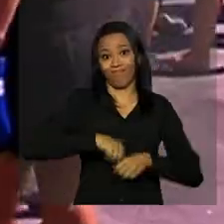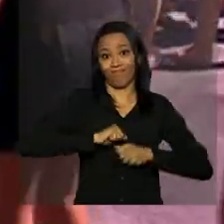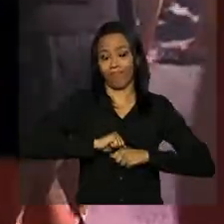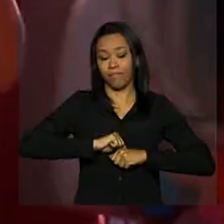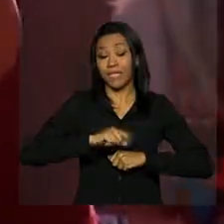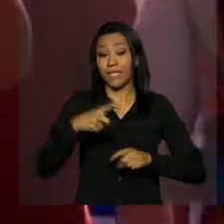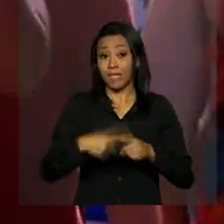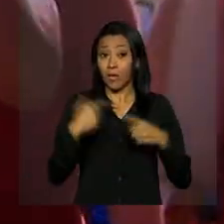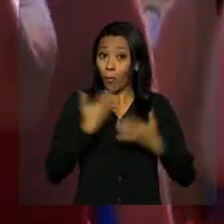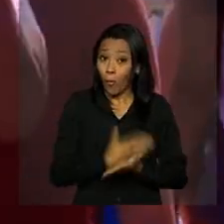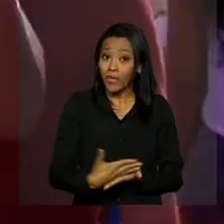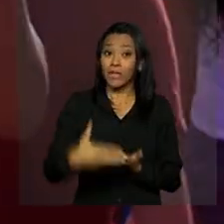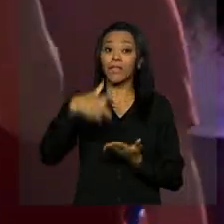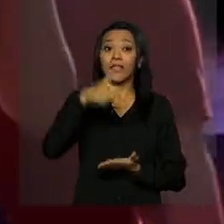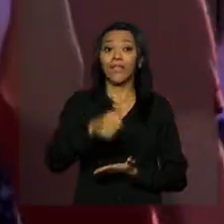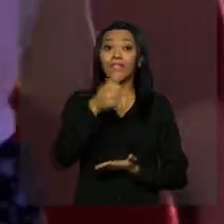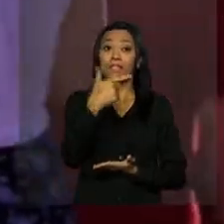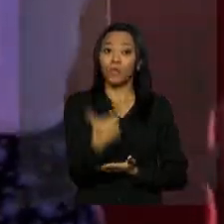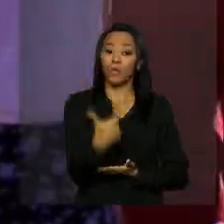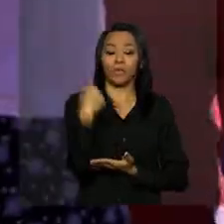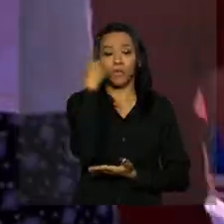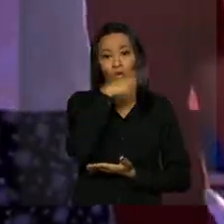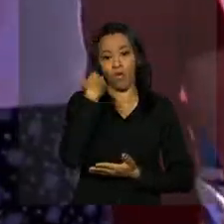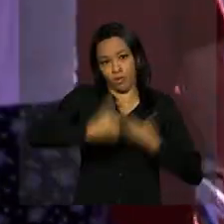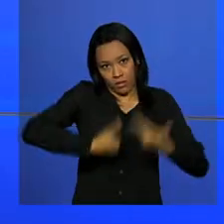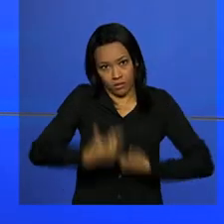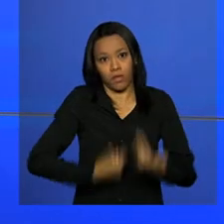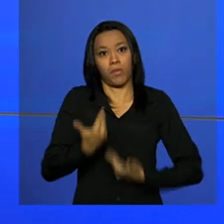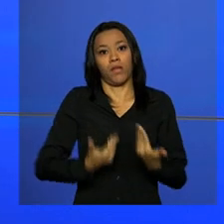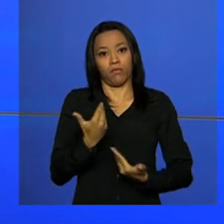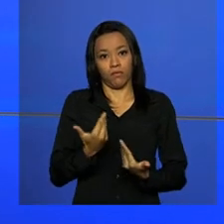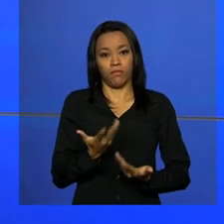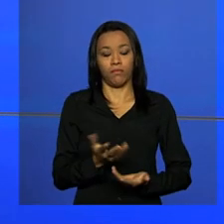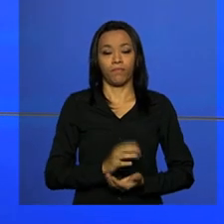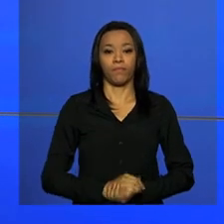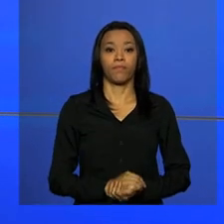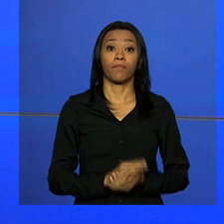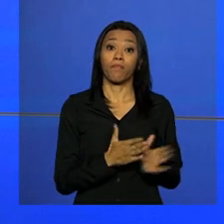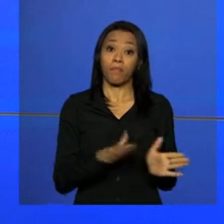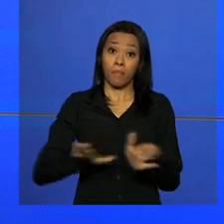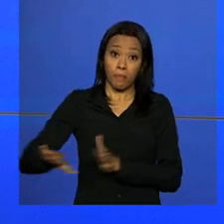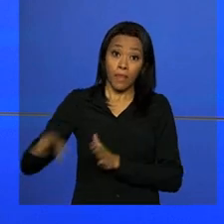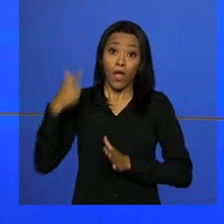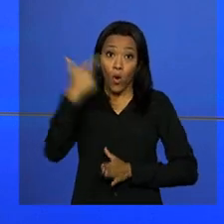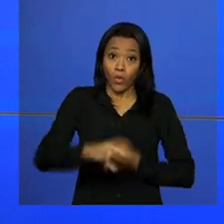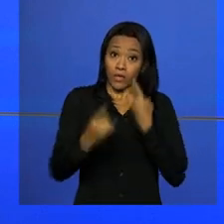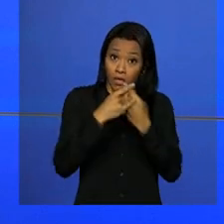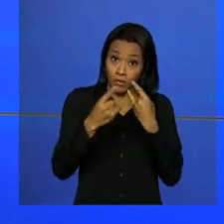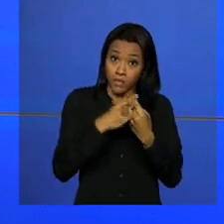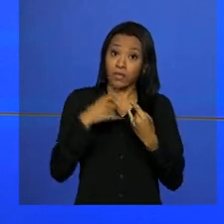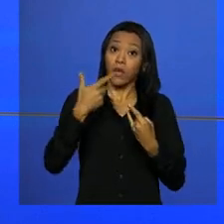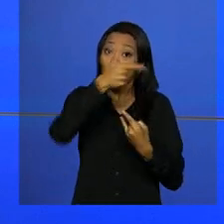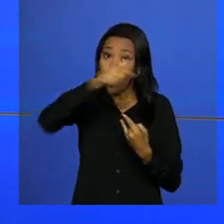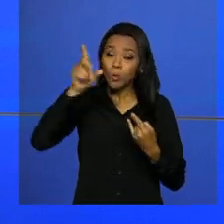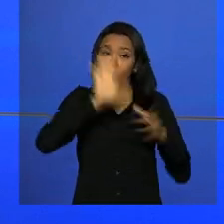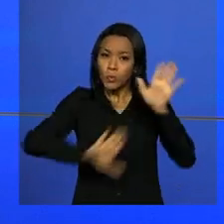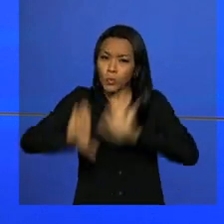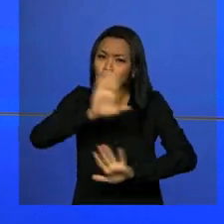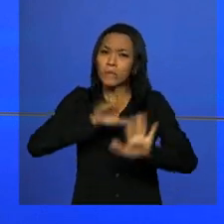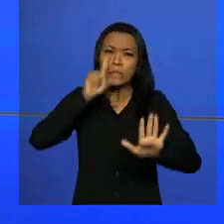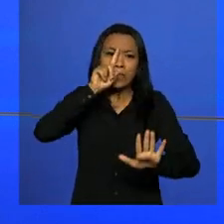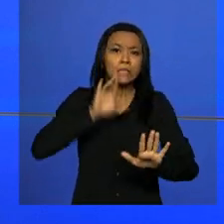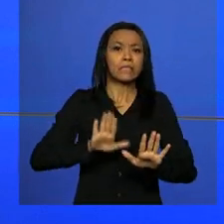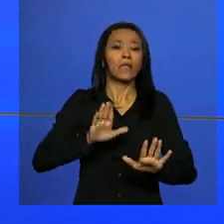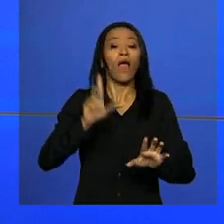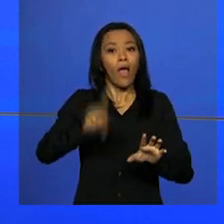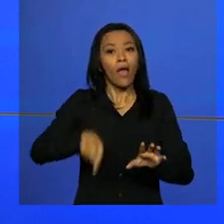no máximo 72 horas após o contato com o vírus. E além da camisinha, outro cuidado que os foliões estão tendo neste